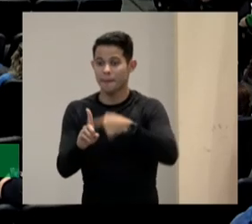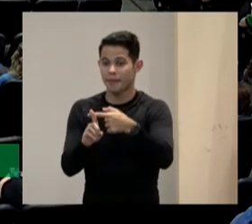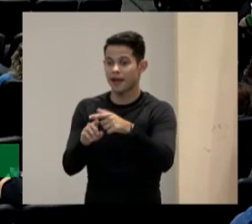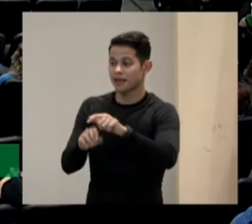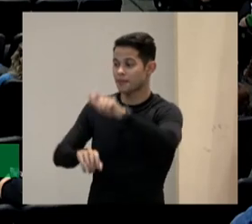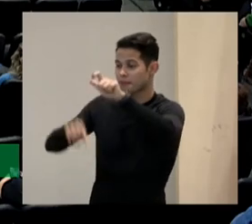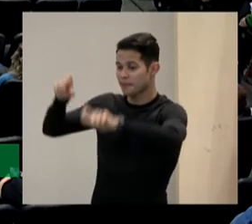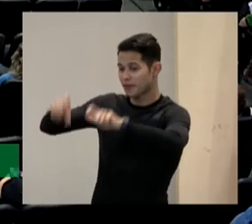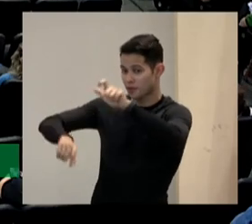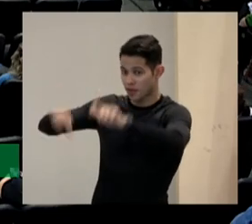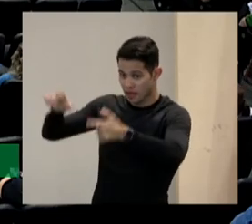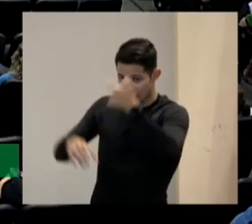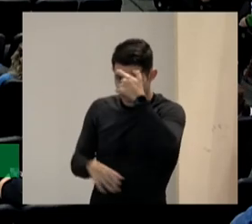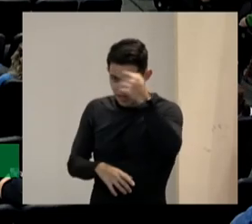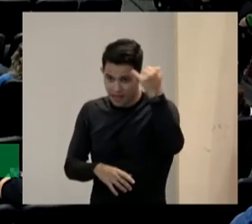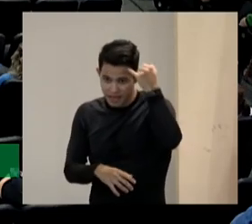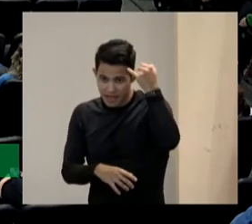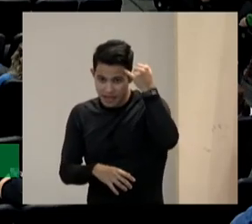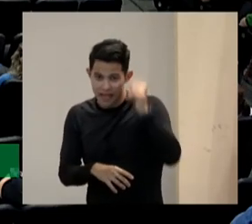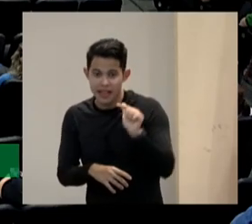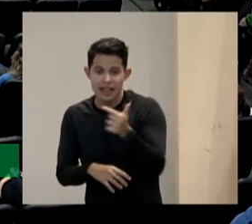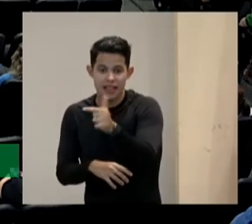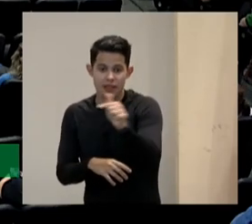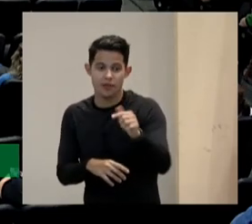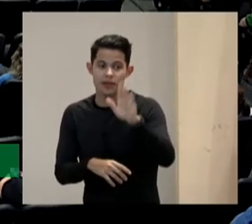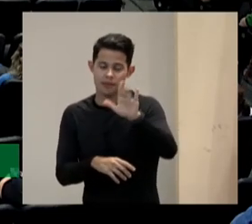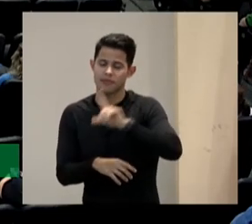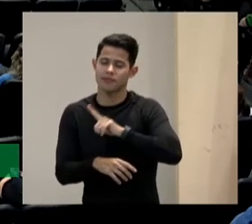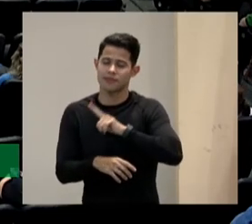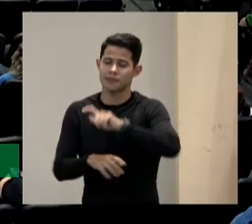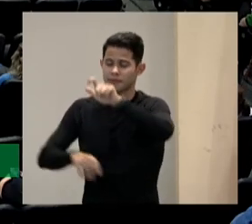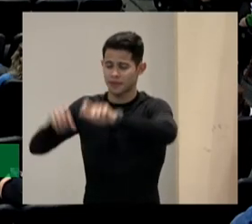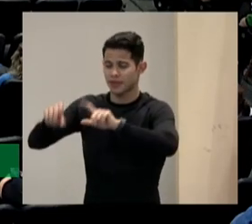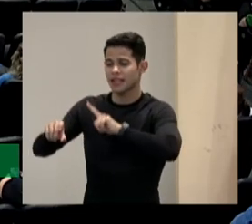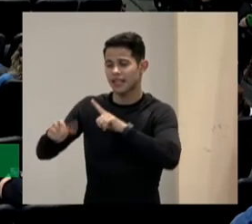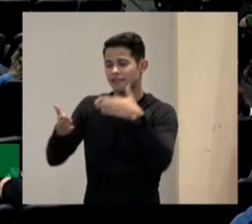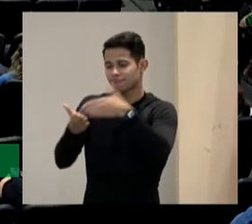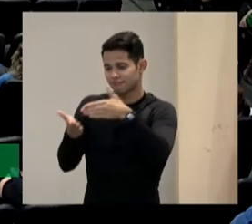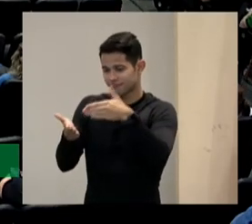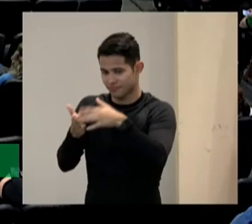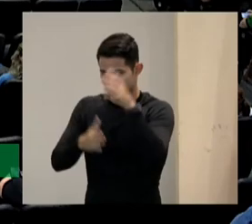intelectual mas tenho quatro ou cinco que apenas sabem ler e que têm problemas de aprendizagem